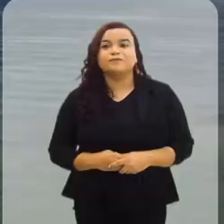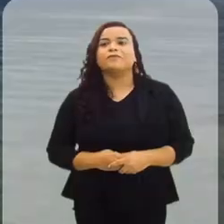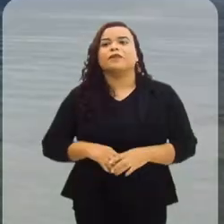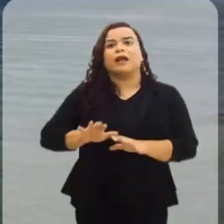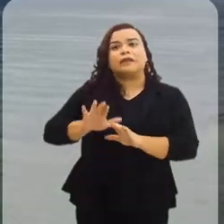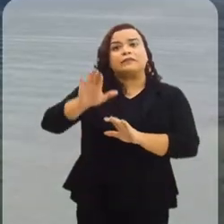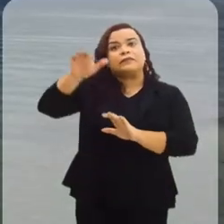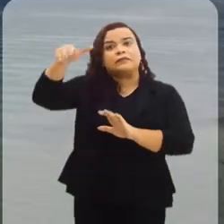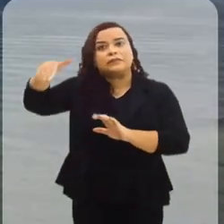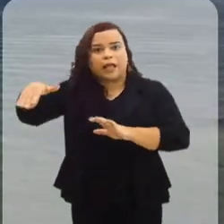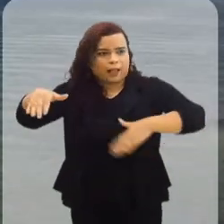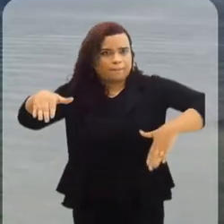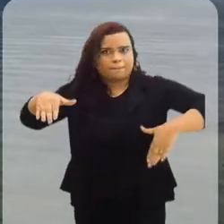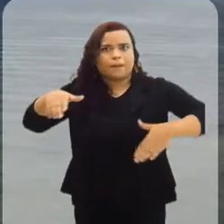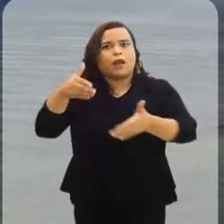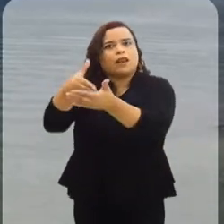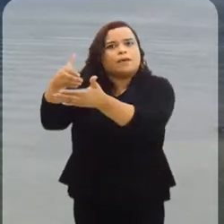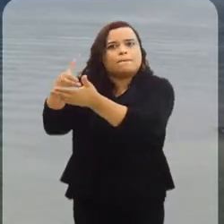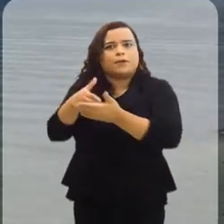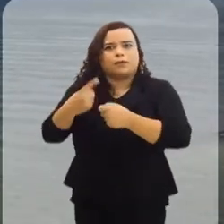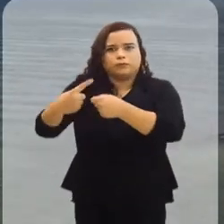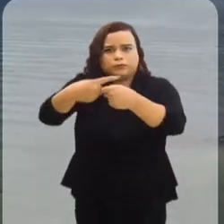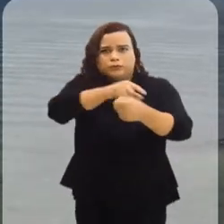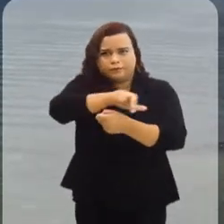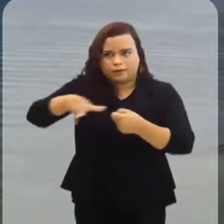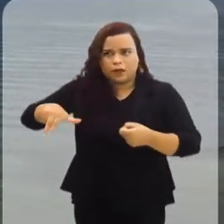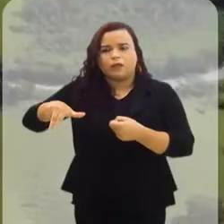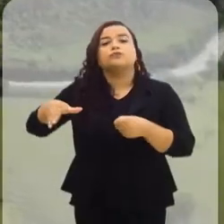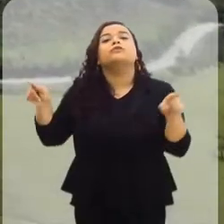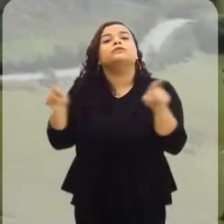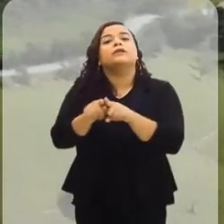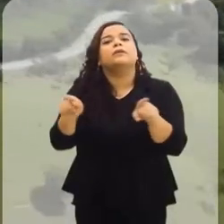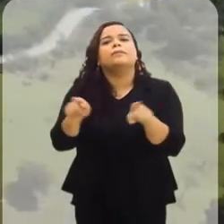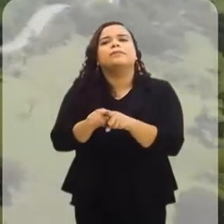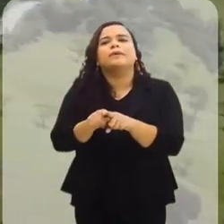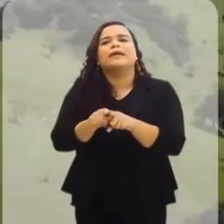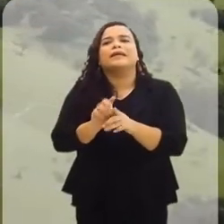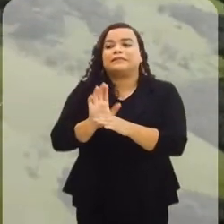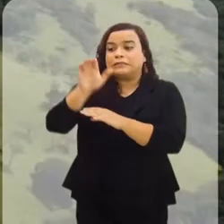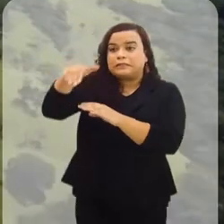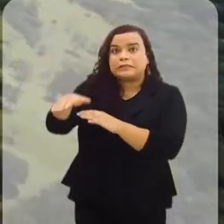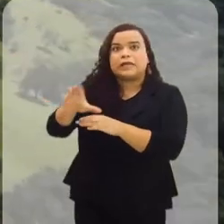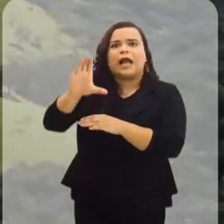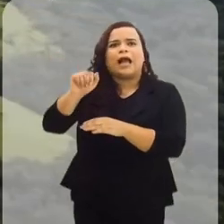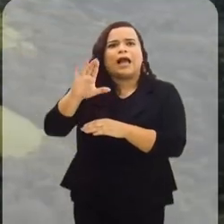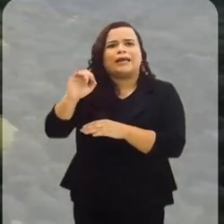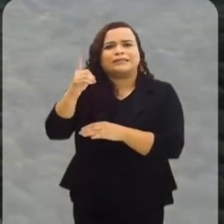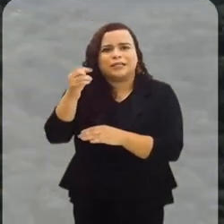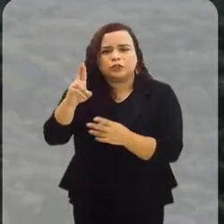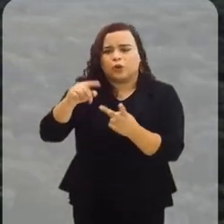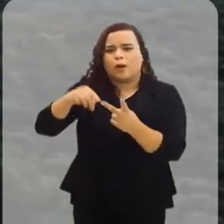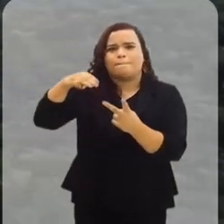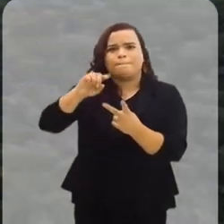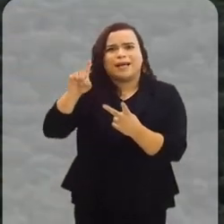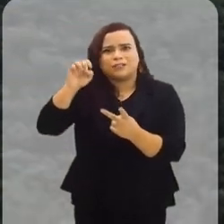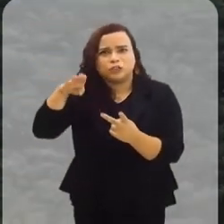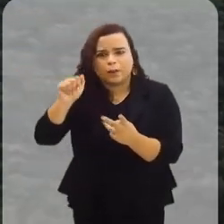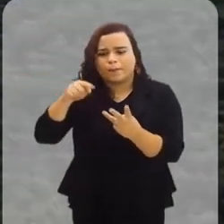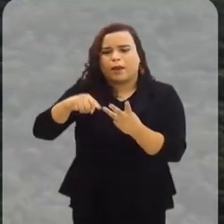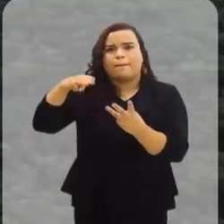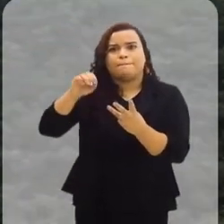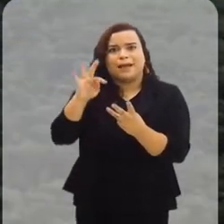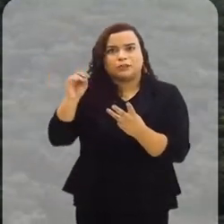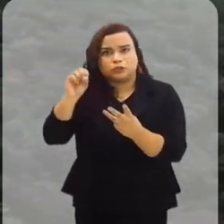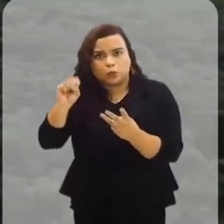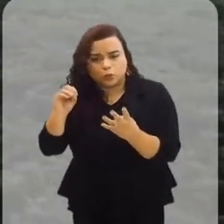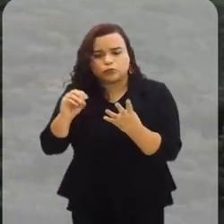A Serra do Mar limita Itaguaí com outros municípios e ainda as Serras do Caçador, Mazomba, Matoso,